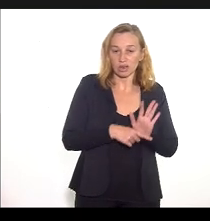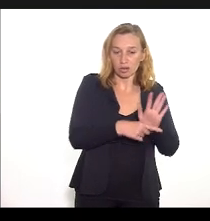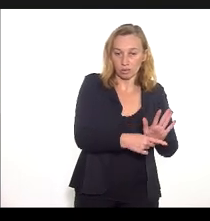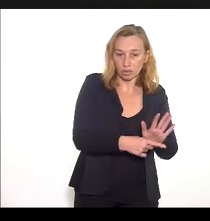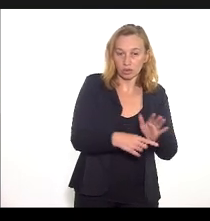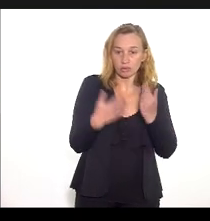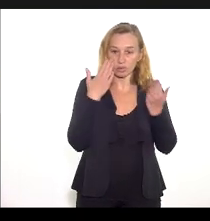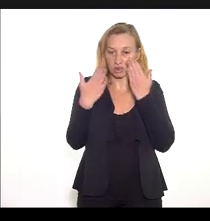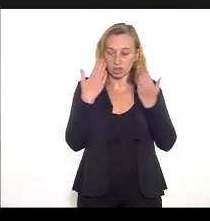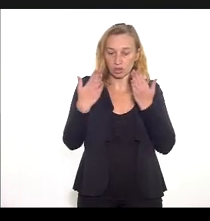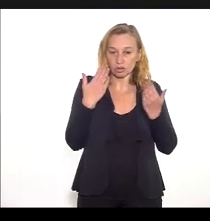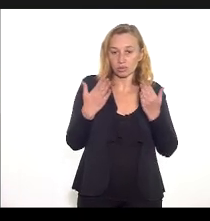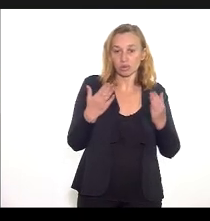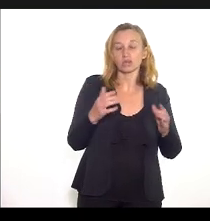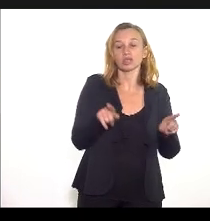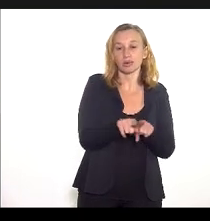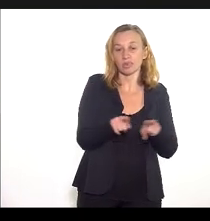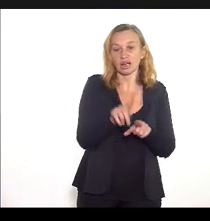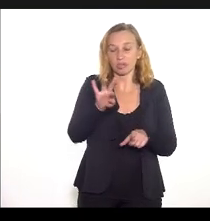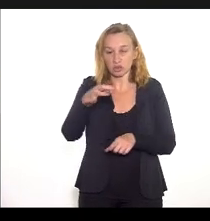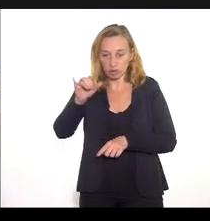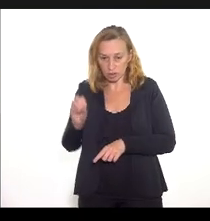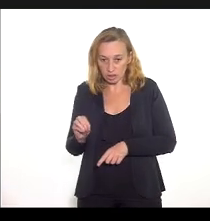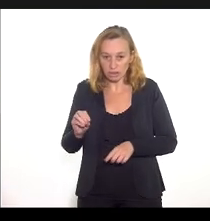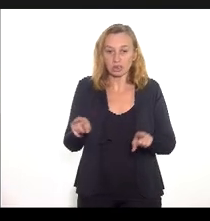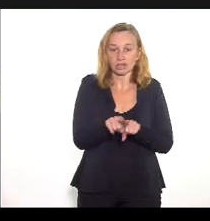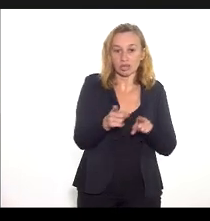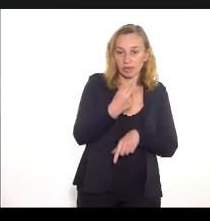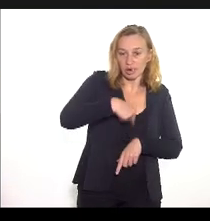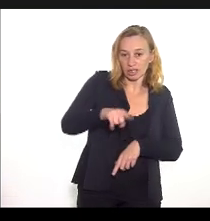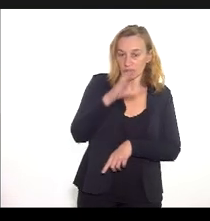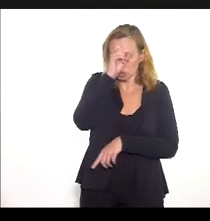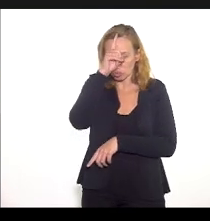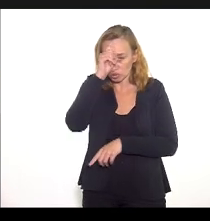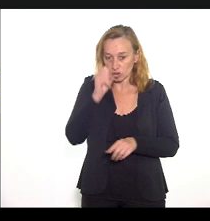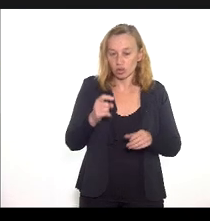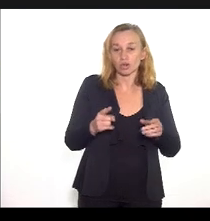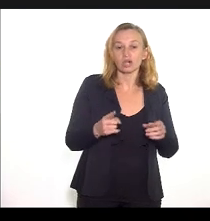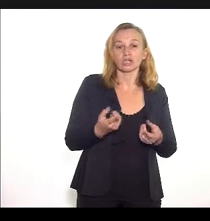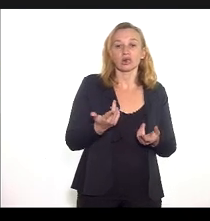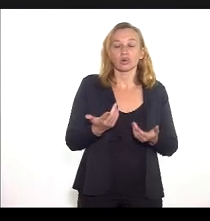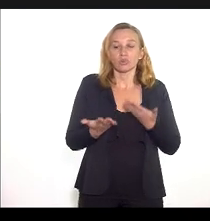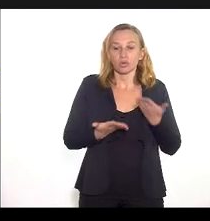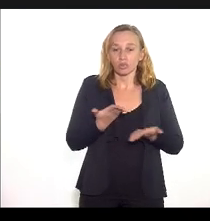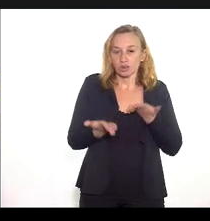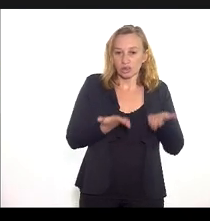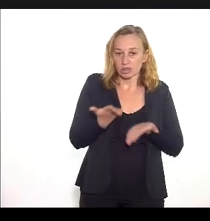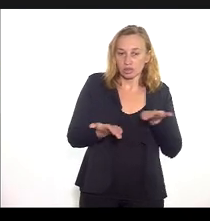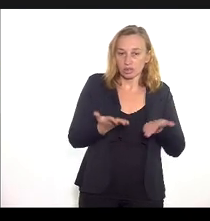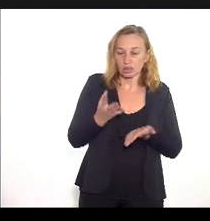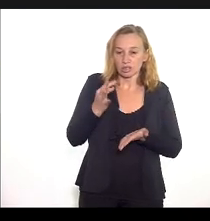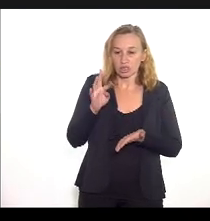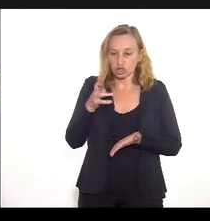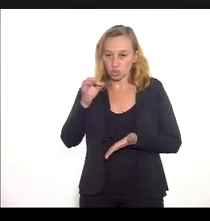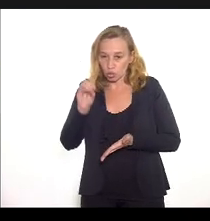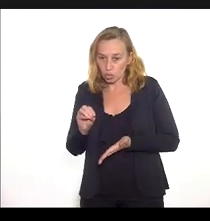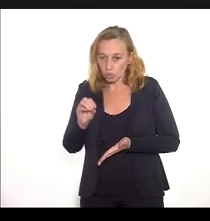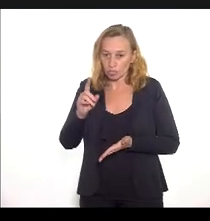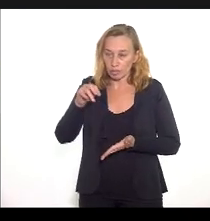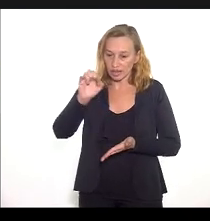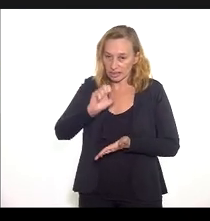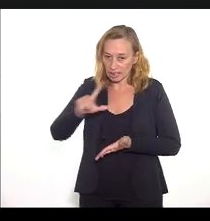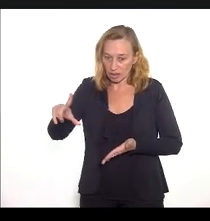psicossociais ambulatoriais, quanto nas internações para tratamento dos transtornos mentais e comportamentais, quando